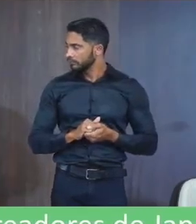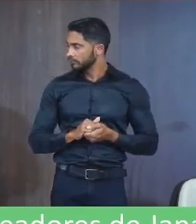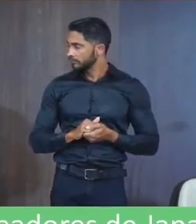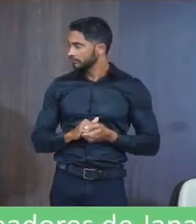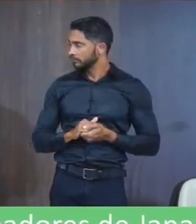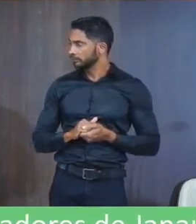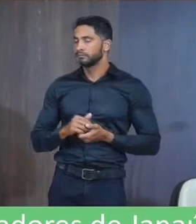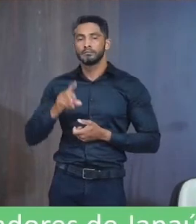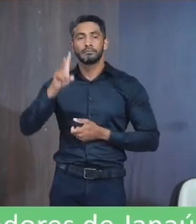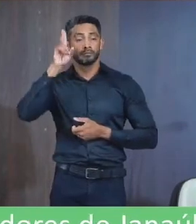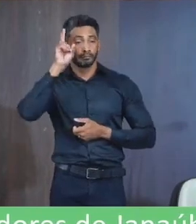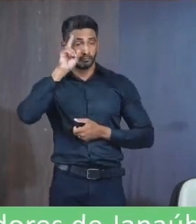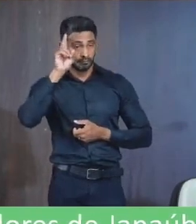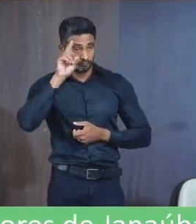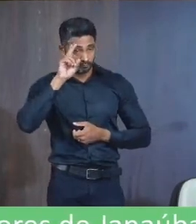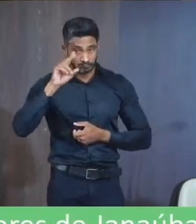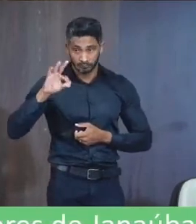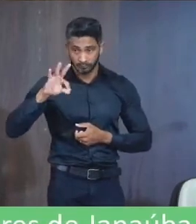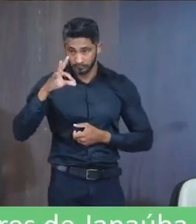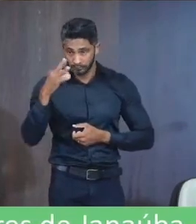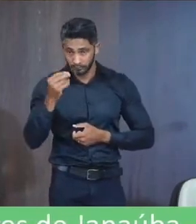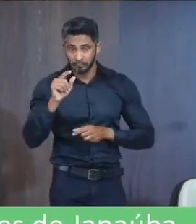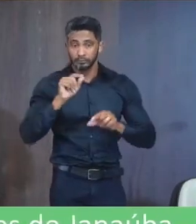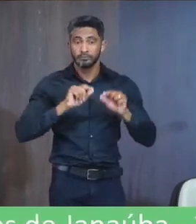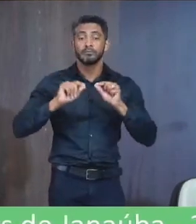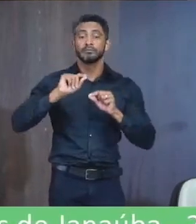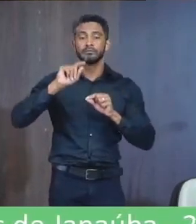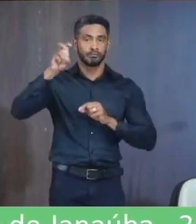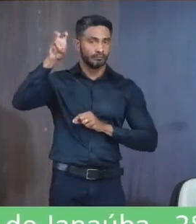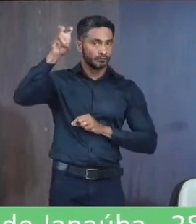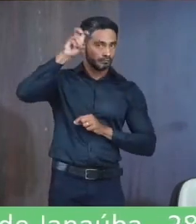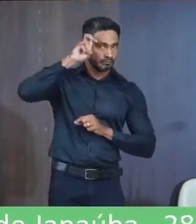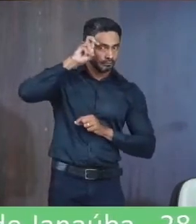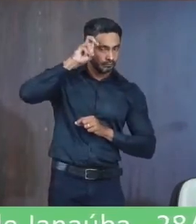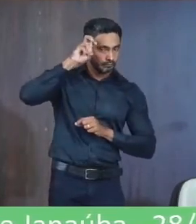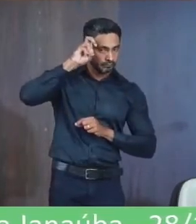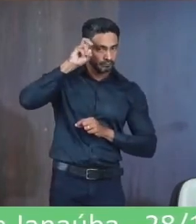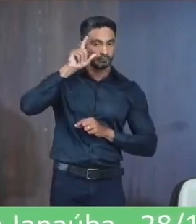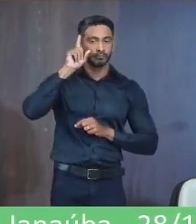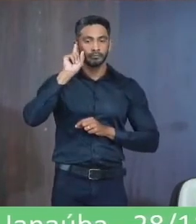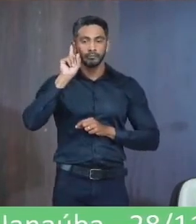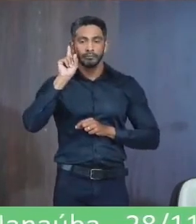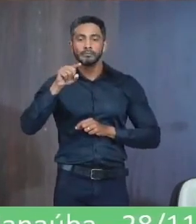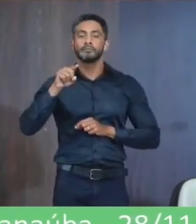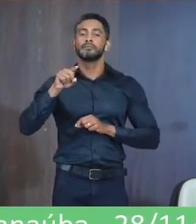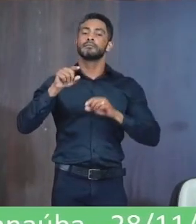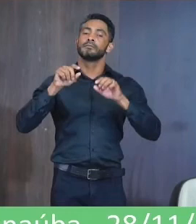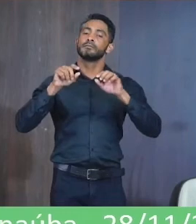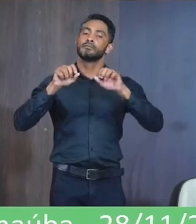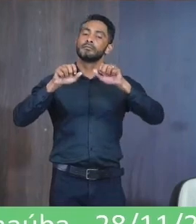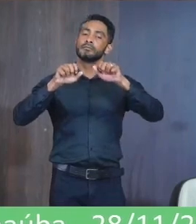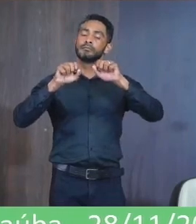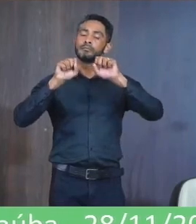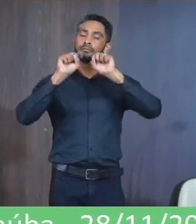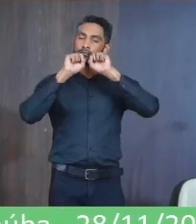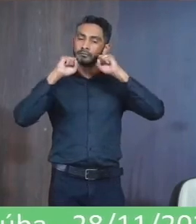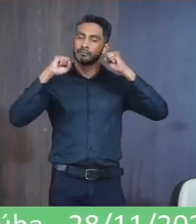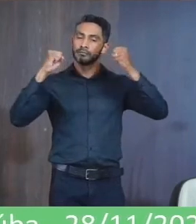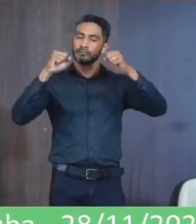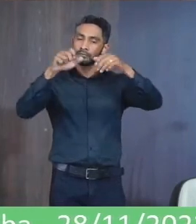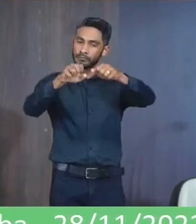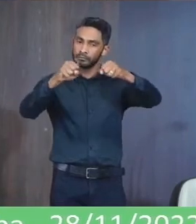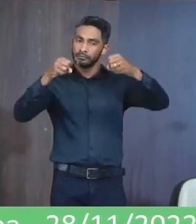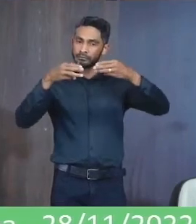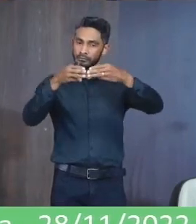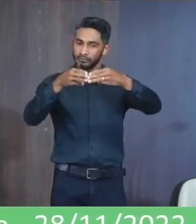Lembrando a todos Que A próxima quinta-feira Será a solenidade Da moção